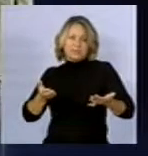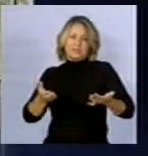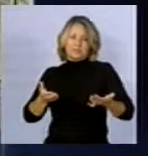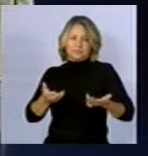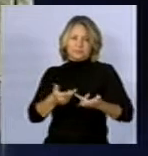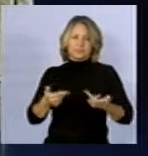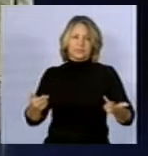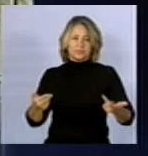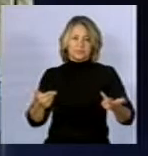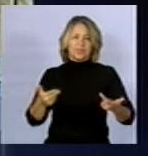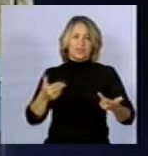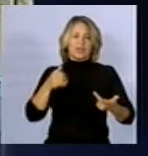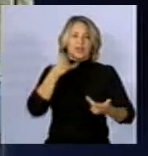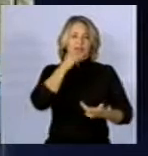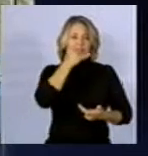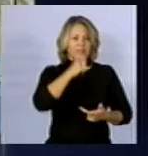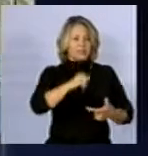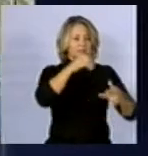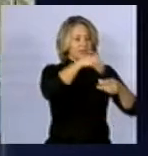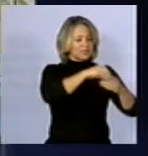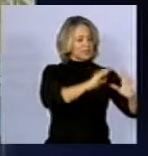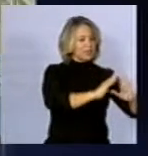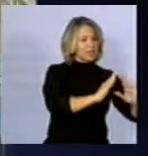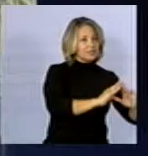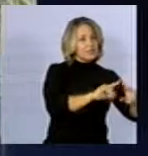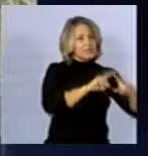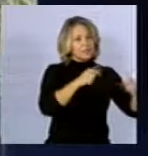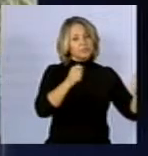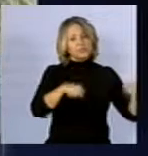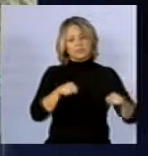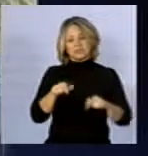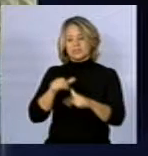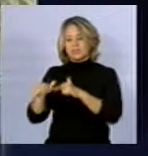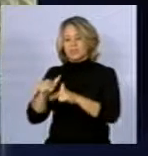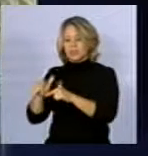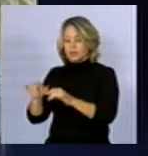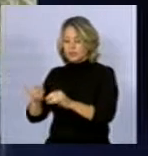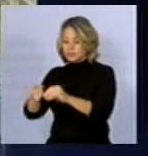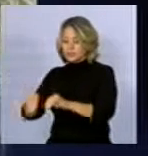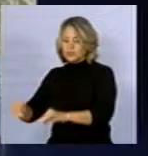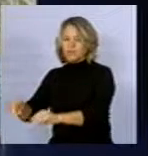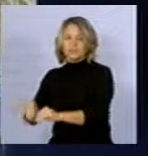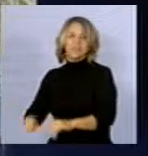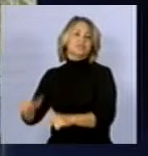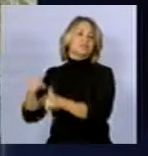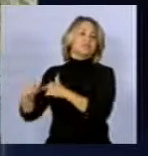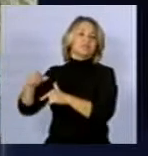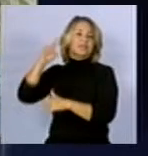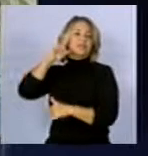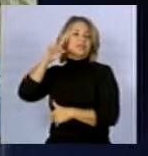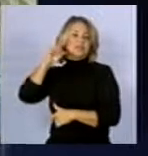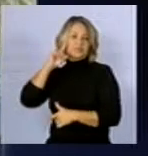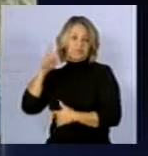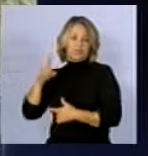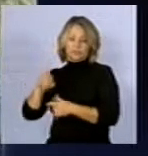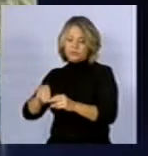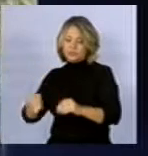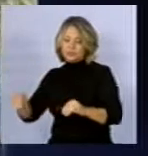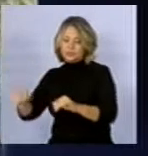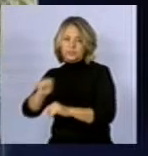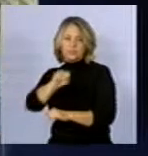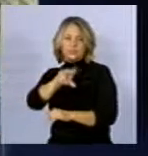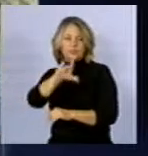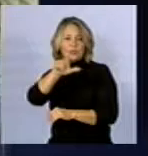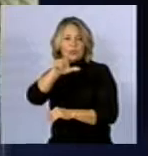magnéticos em casa, mas pode trabalhar com solventes no trabalho, no seu dia a dia. Solvente é um fator de risco